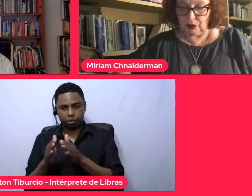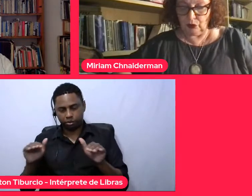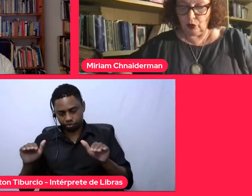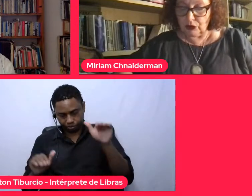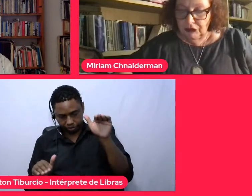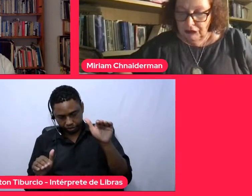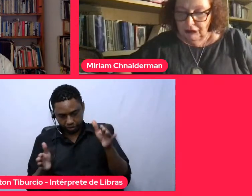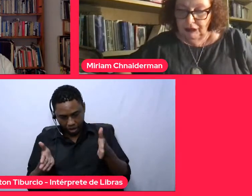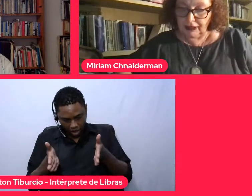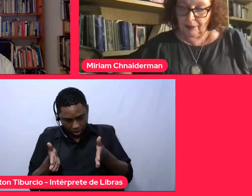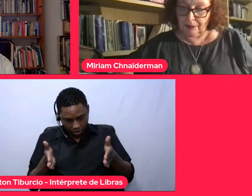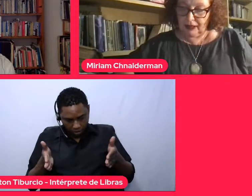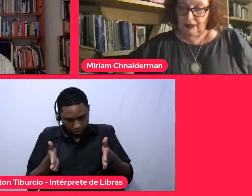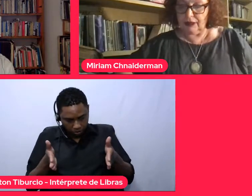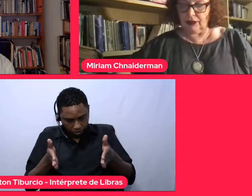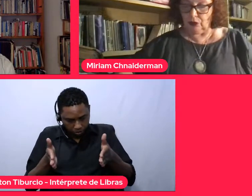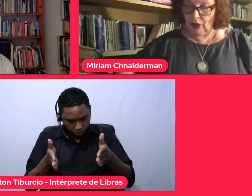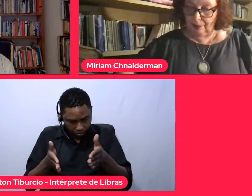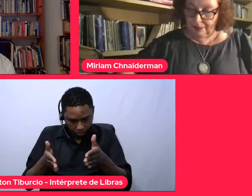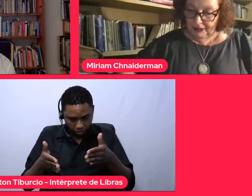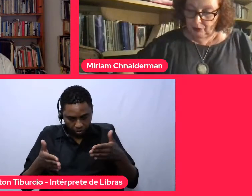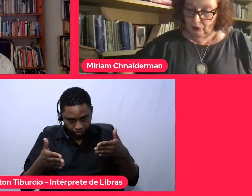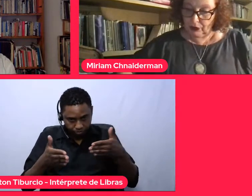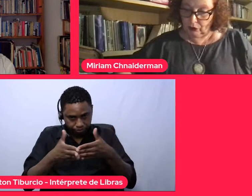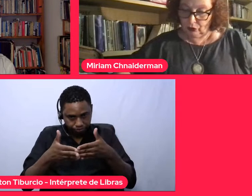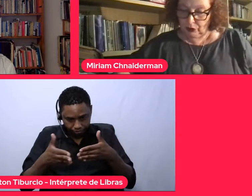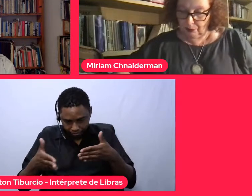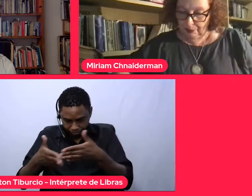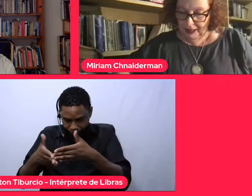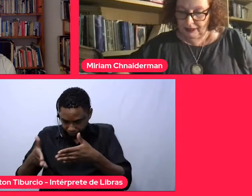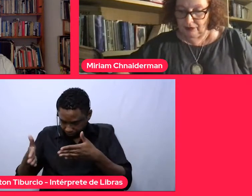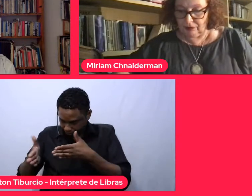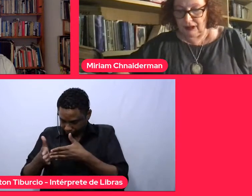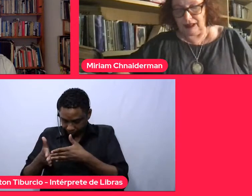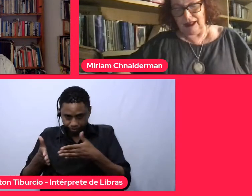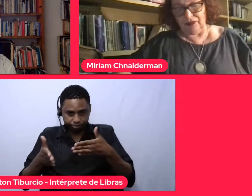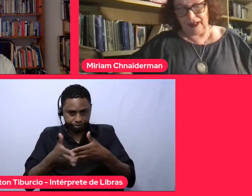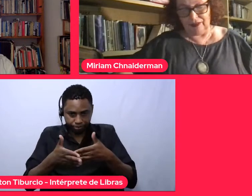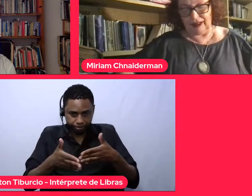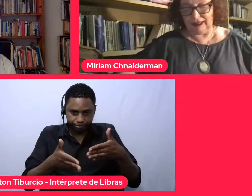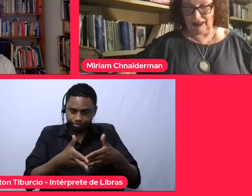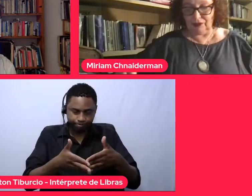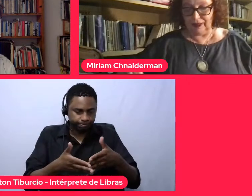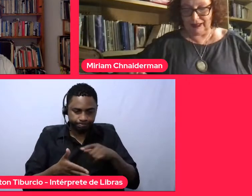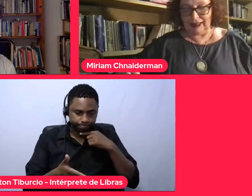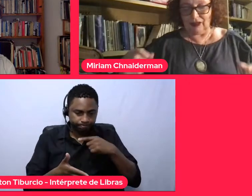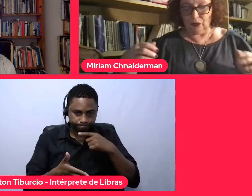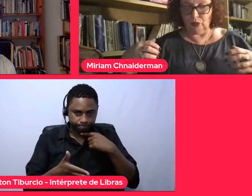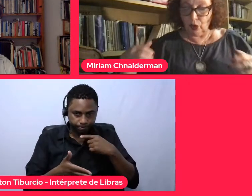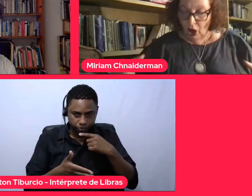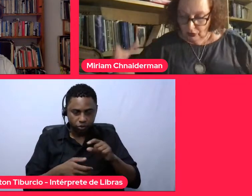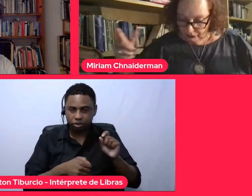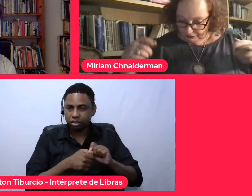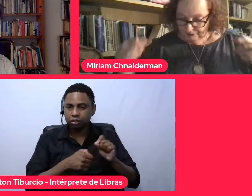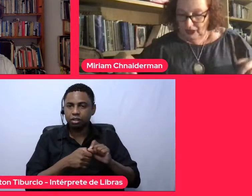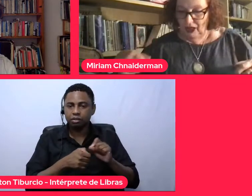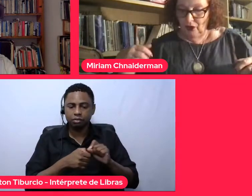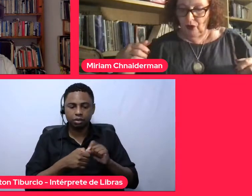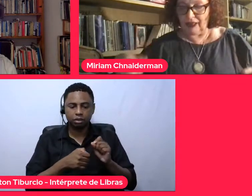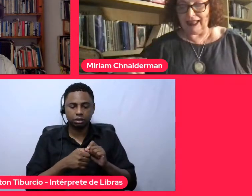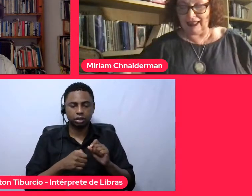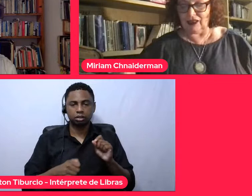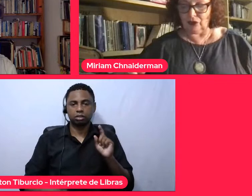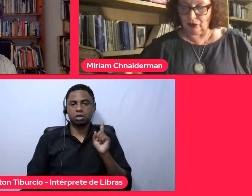aprofundam cotidianamente o abismo que nos impede com tanta frequência de fazer um nós